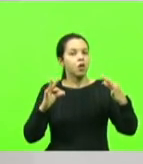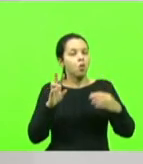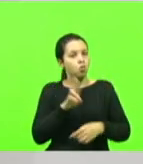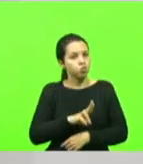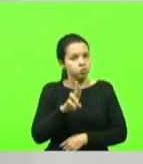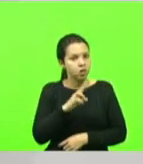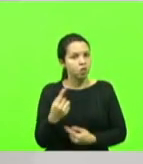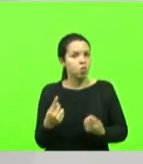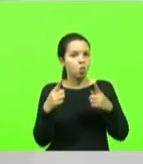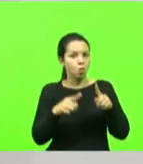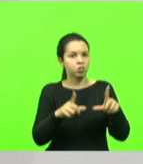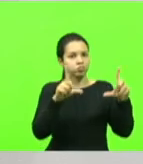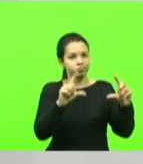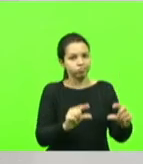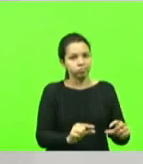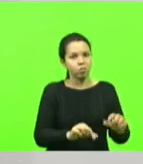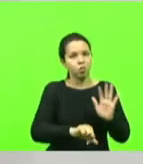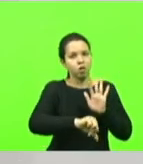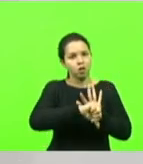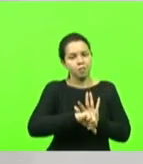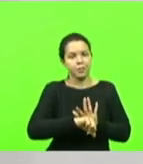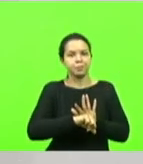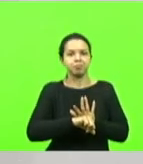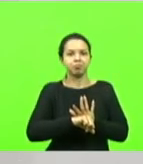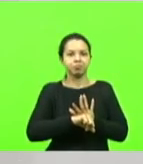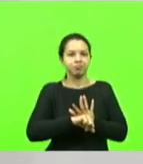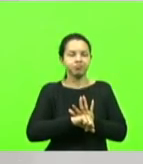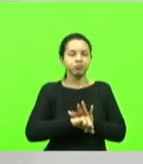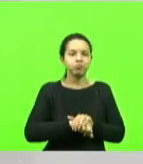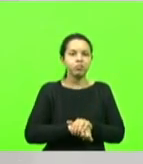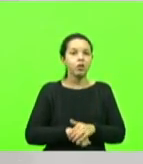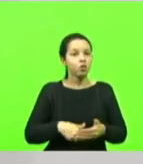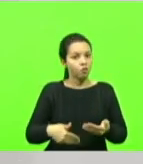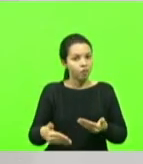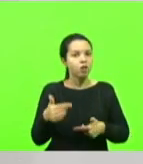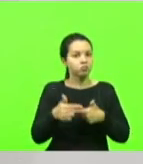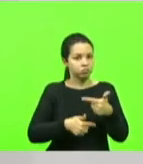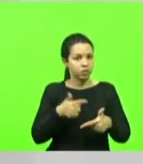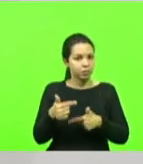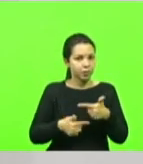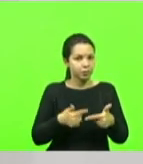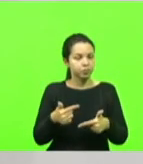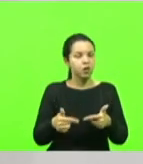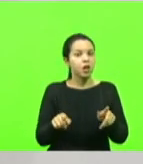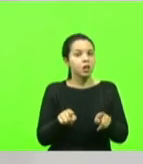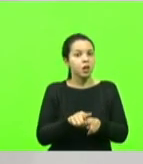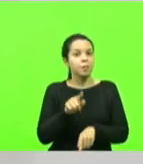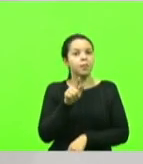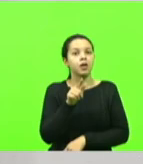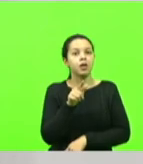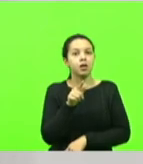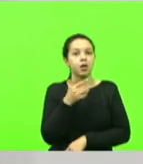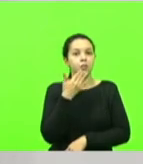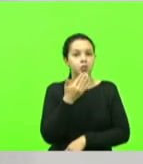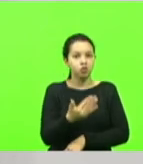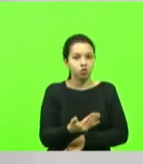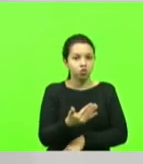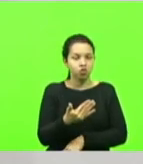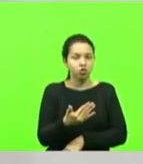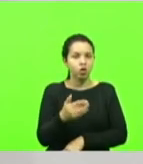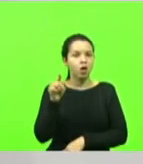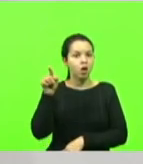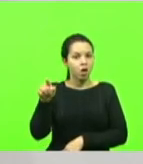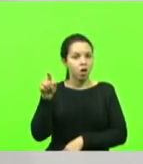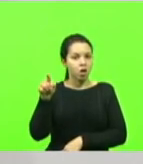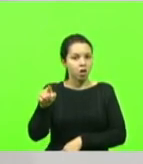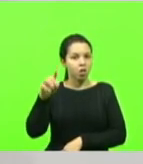Então, vamos fazer esse trabalho. Eu, inclusive, pedi ao comandante se ele